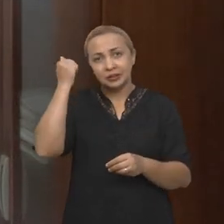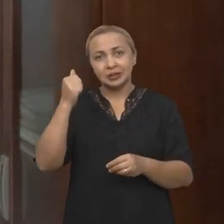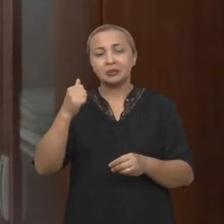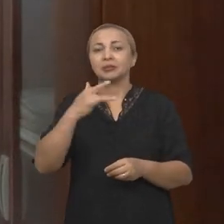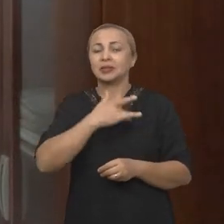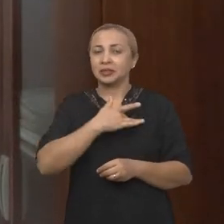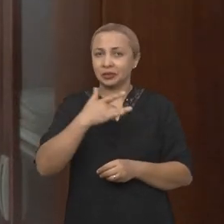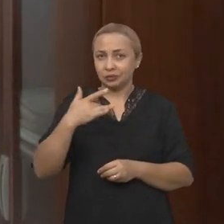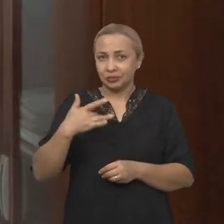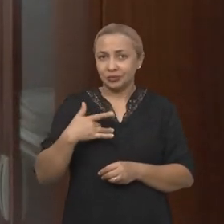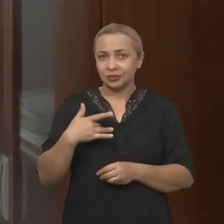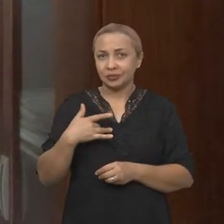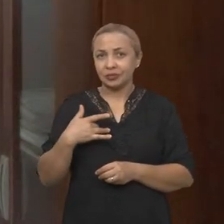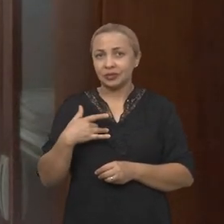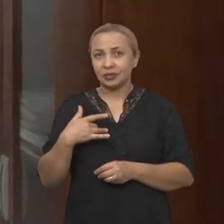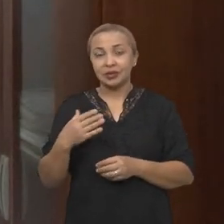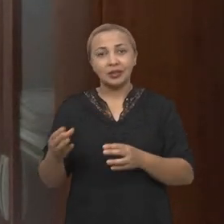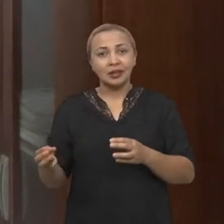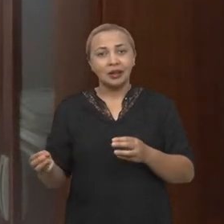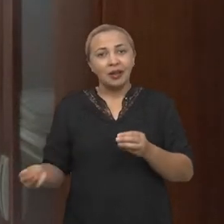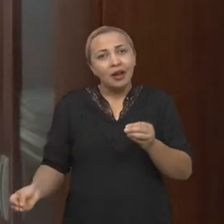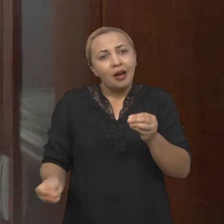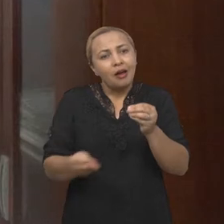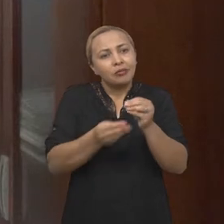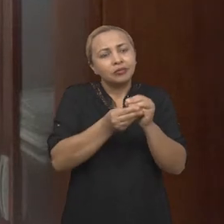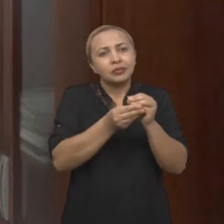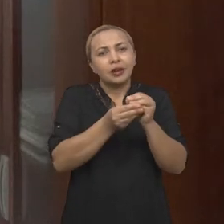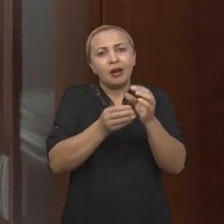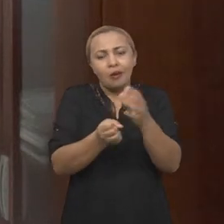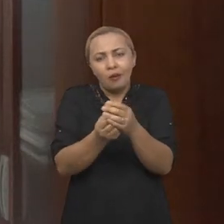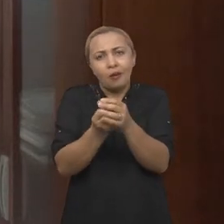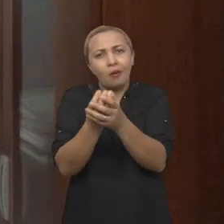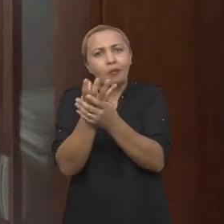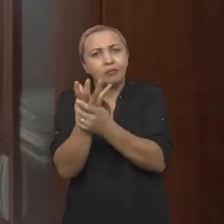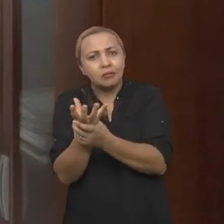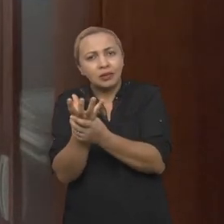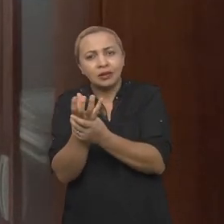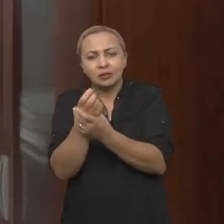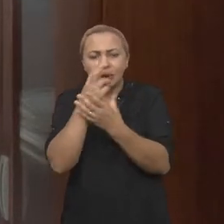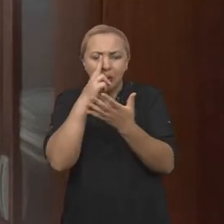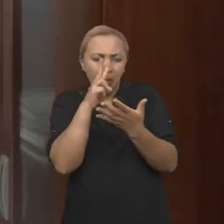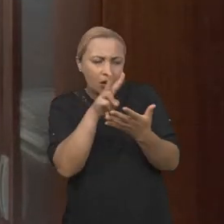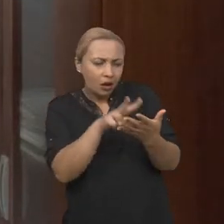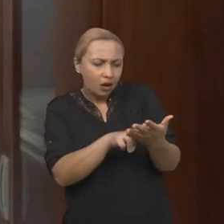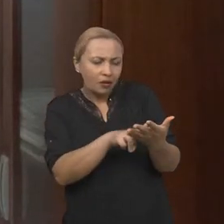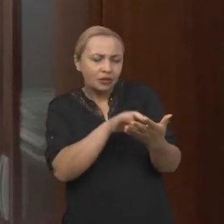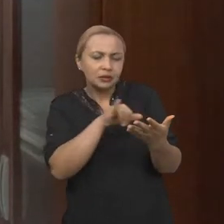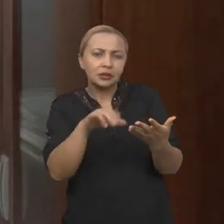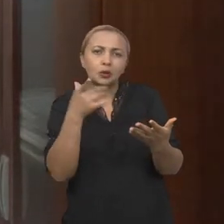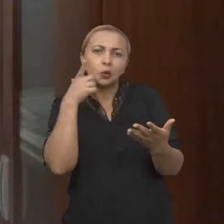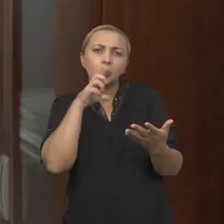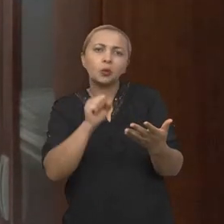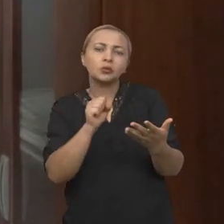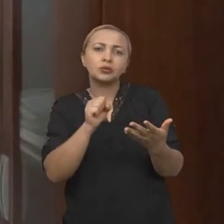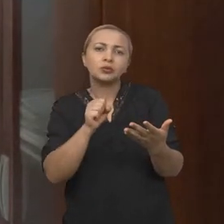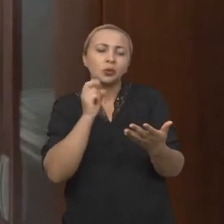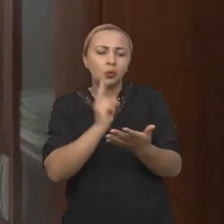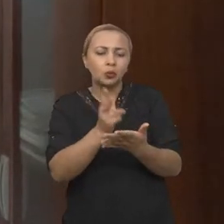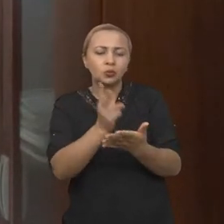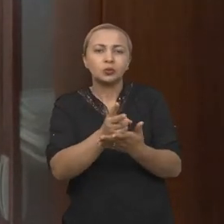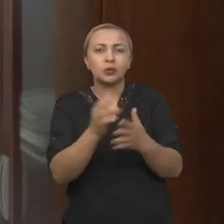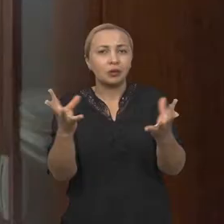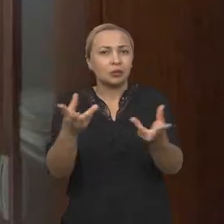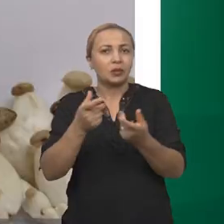são saudáveis e adicionar o cogumelo no sentido de observar se a gente ia conseguir manter a mesma qualidade